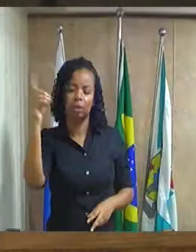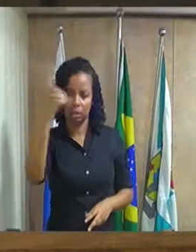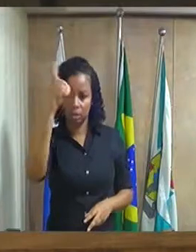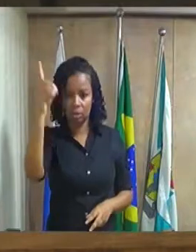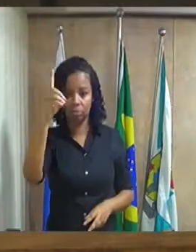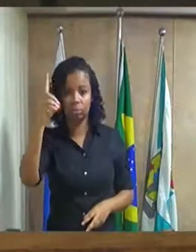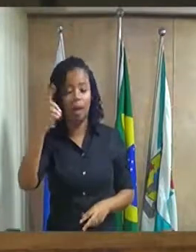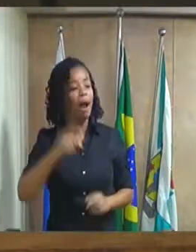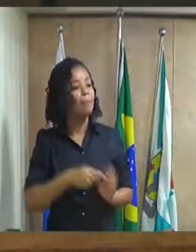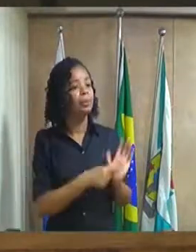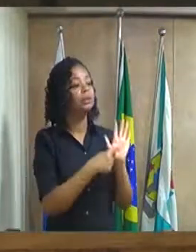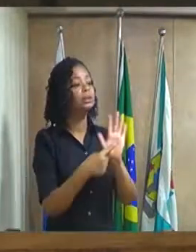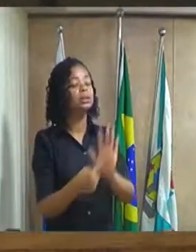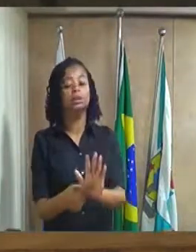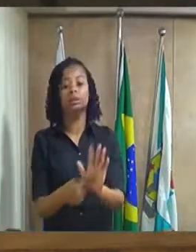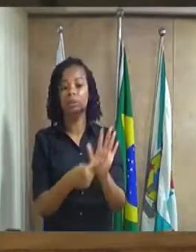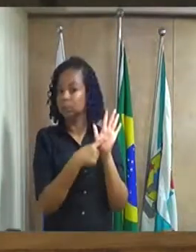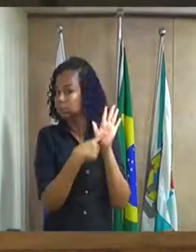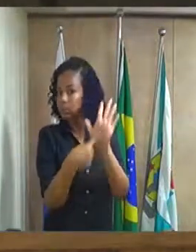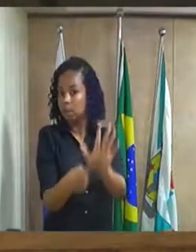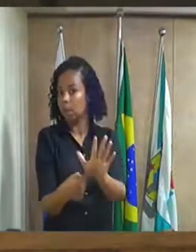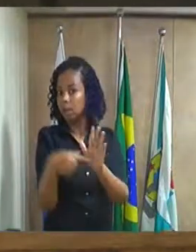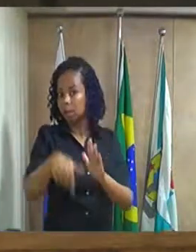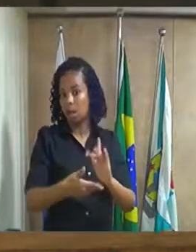que elas não são notícias novas não